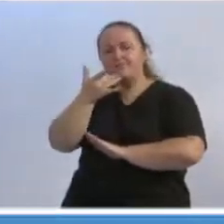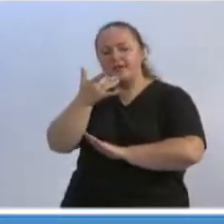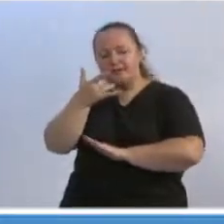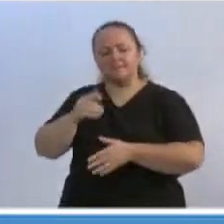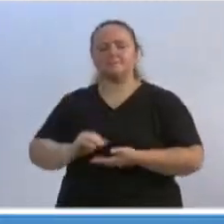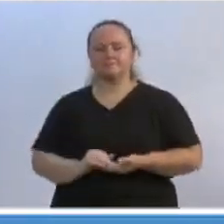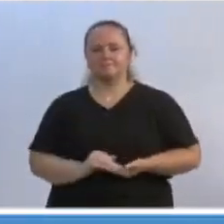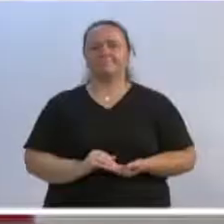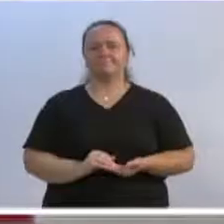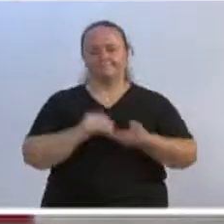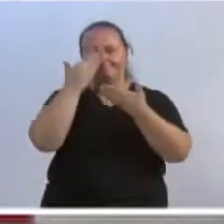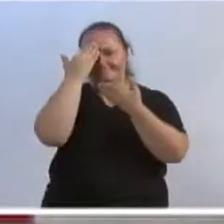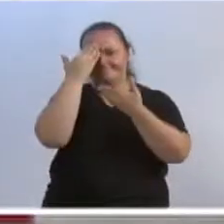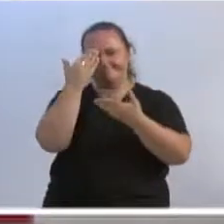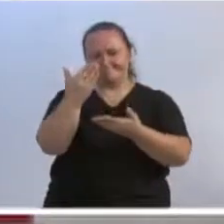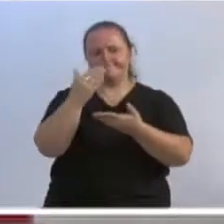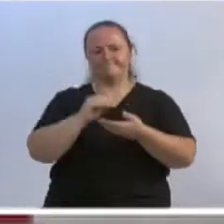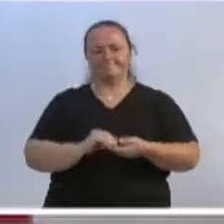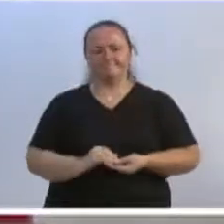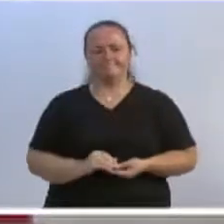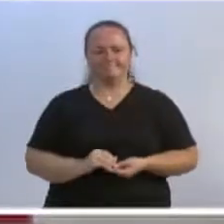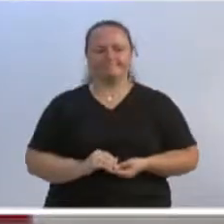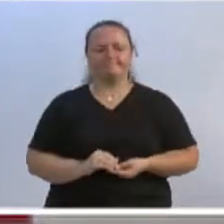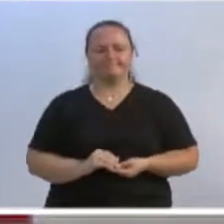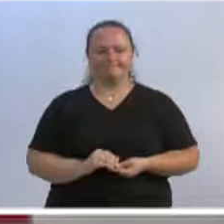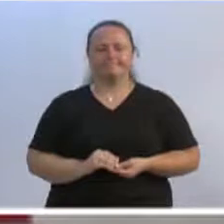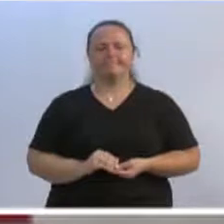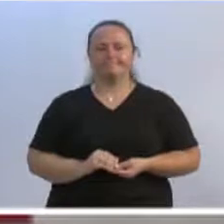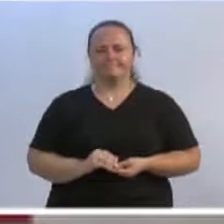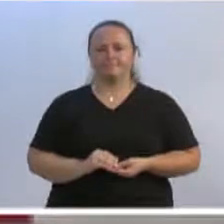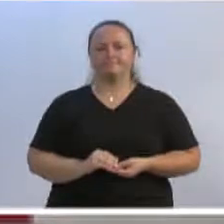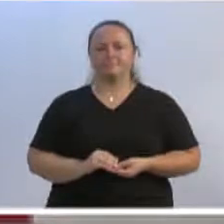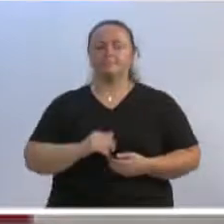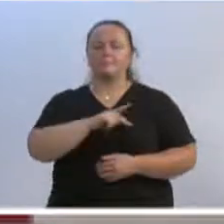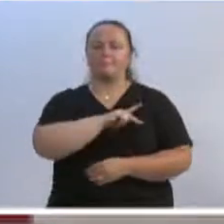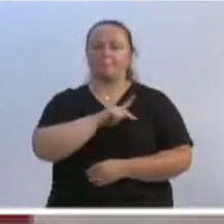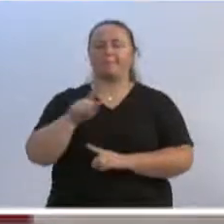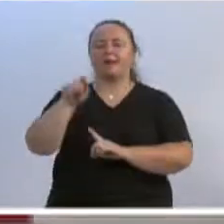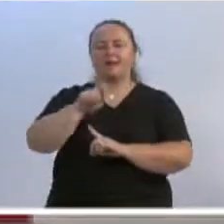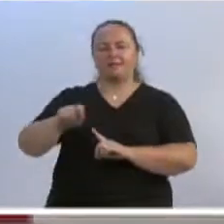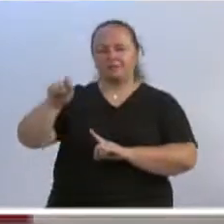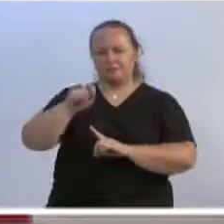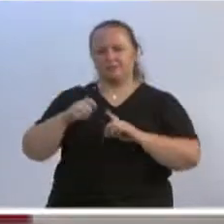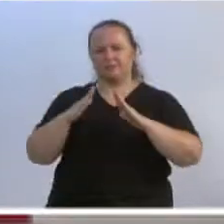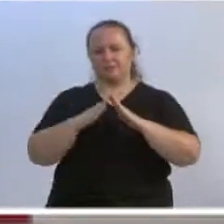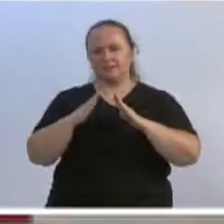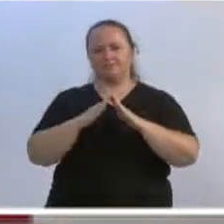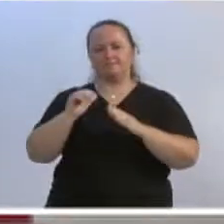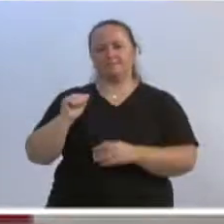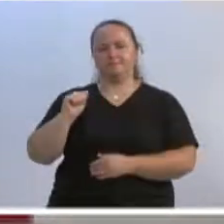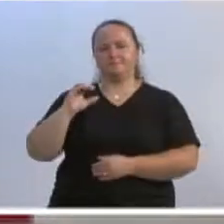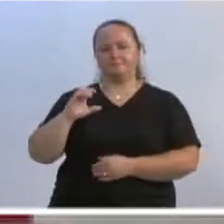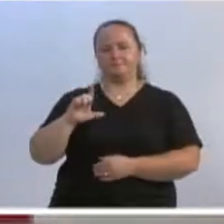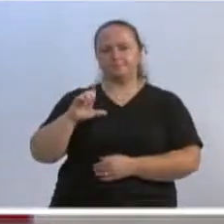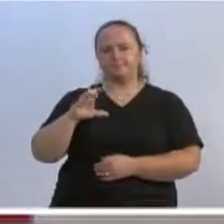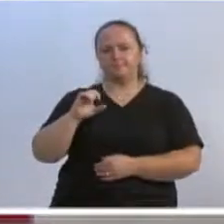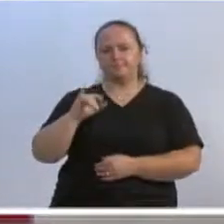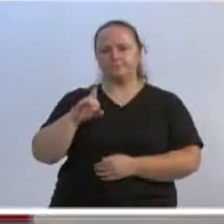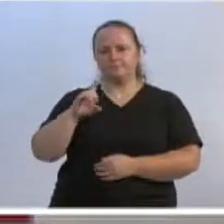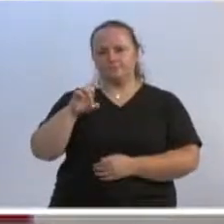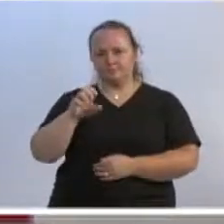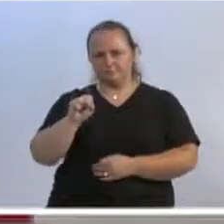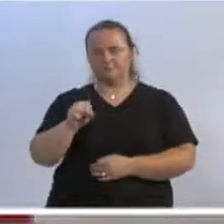fazer. Obrigado. Ok, TVL. Presidente da Associação de Moradores, senhor Auxílio, esmerga, do